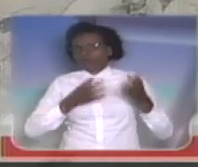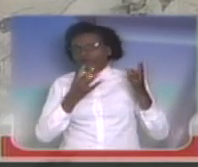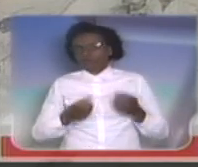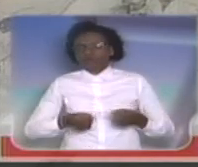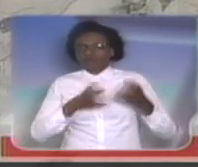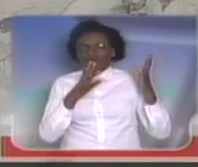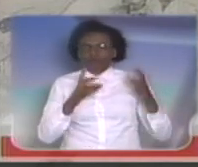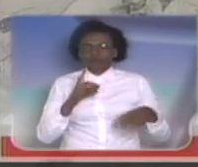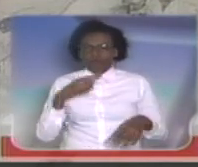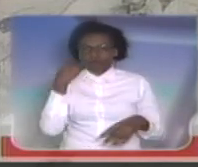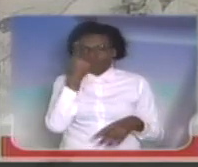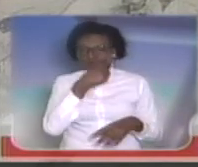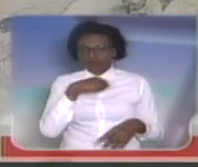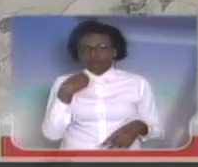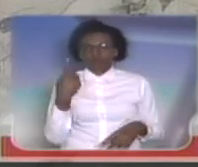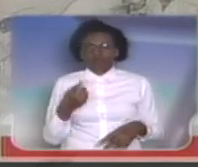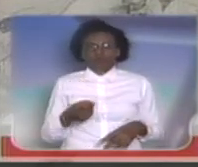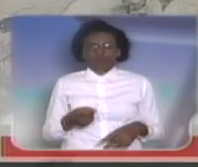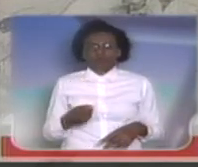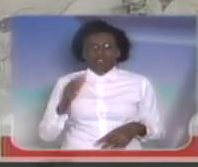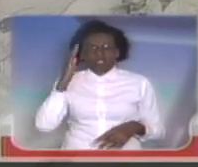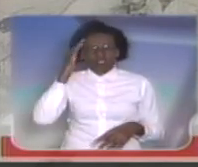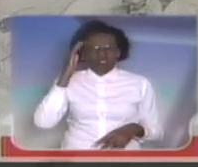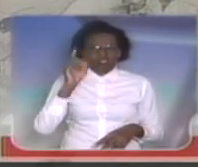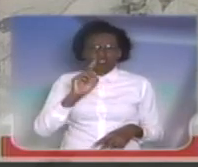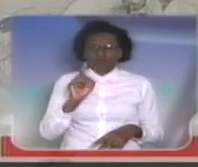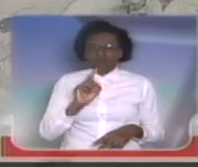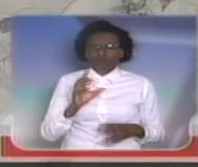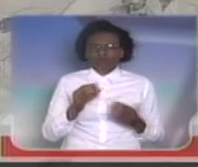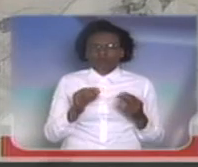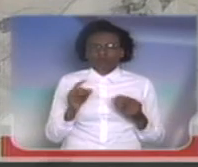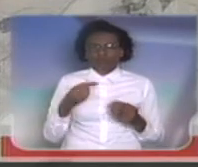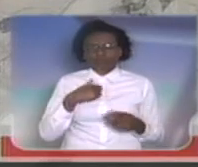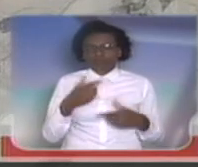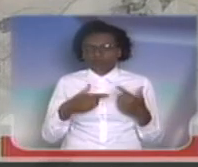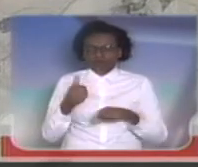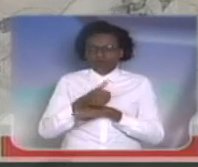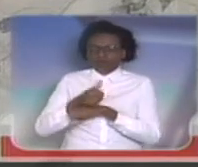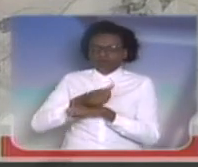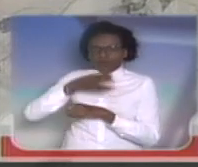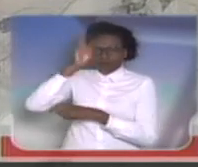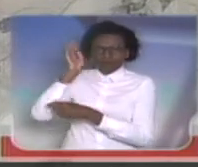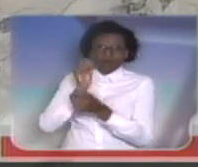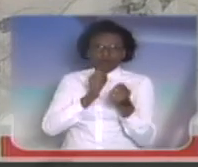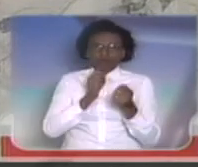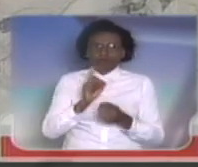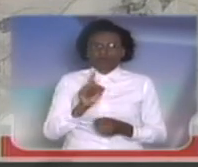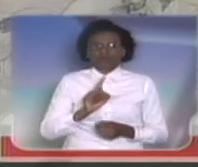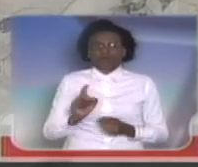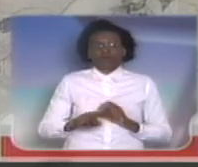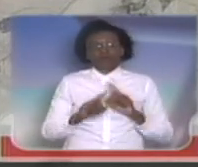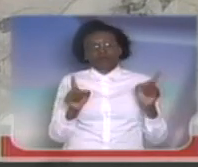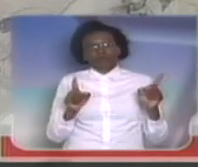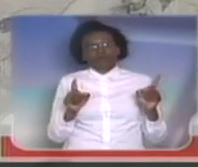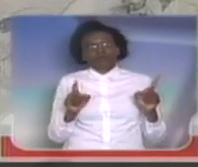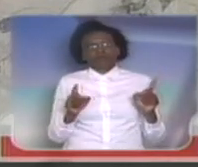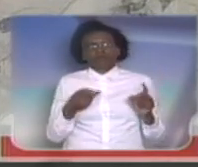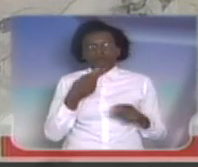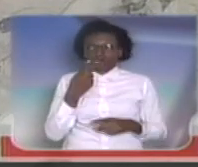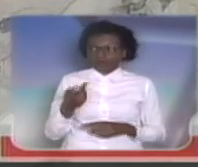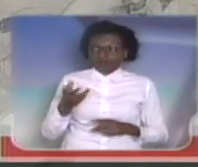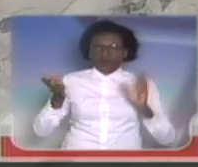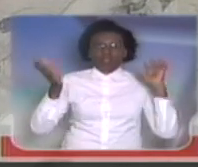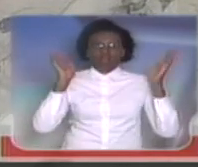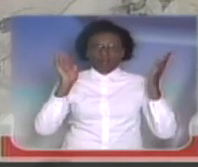não me engano. Acho que são 3 mil litros por hora, eu não entendo muito, não sou bombeiro. Mas ele me falou dessa situação, que haja caminhão-pipa para